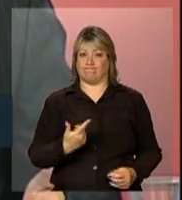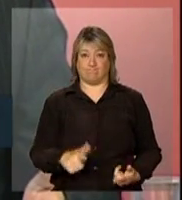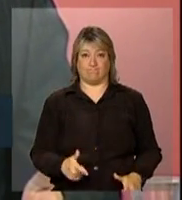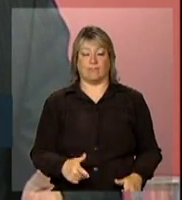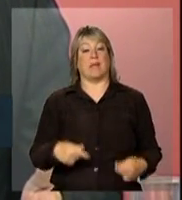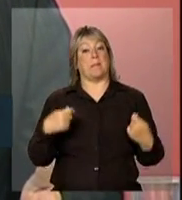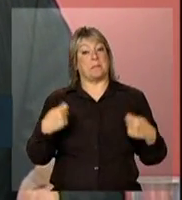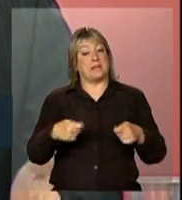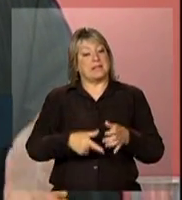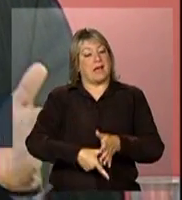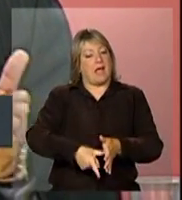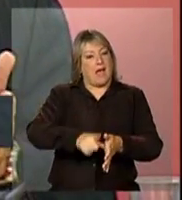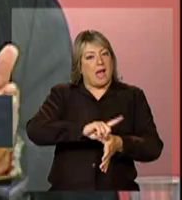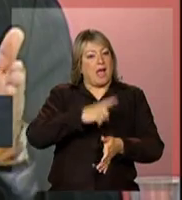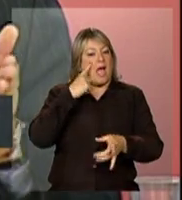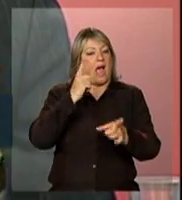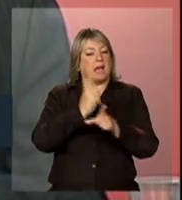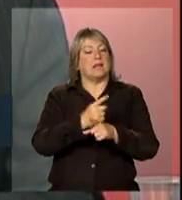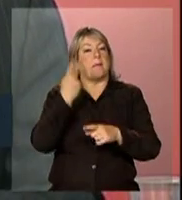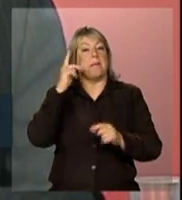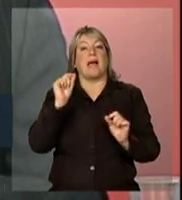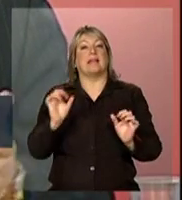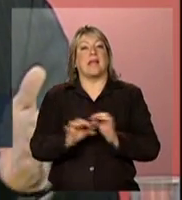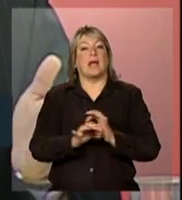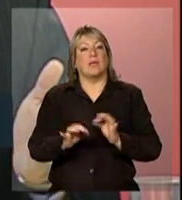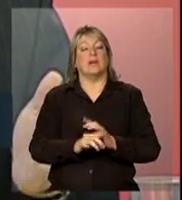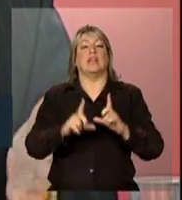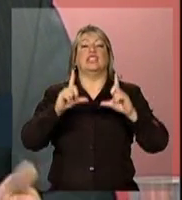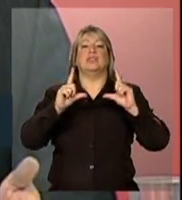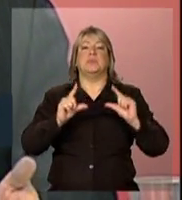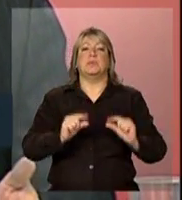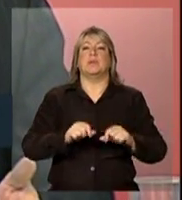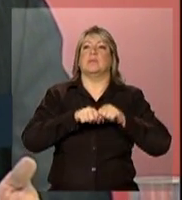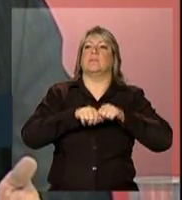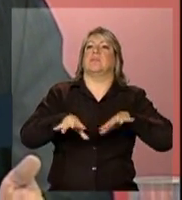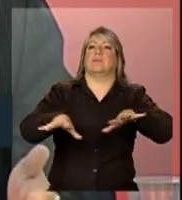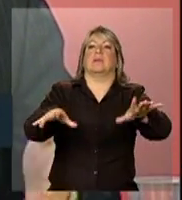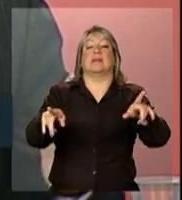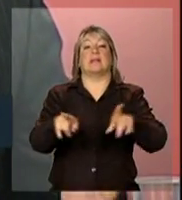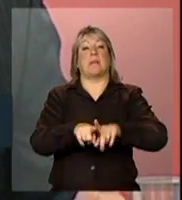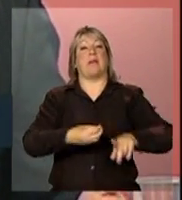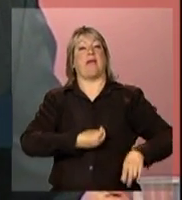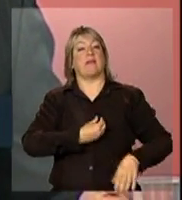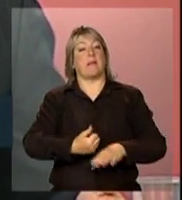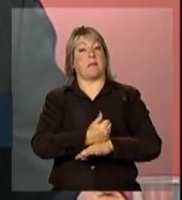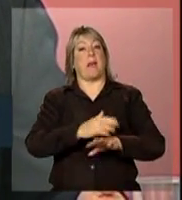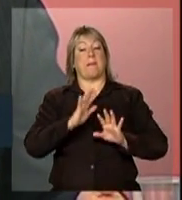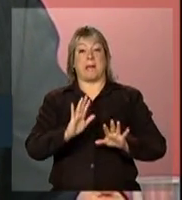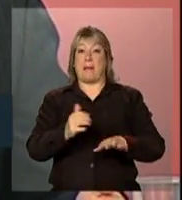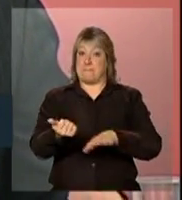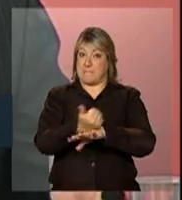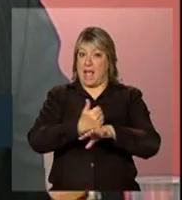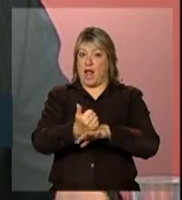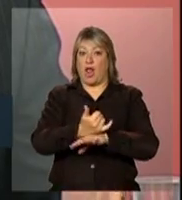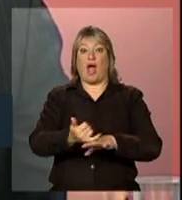precocemente é fundamental para reduzir transmissão, para ter maior qualidade de vida, mas o melhor é não se infectar. Então, reforçar cada